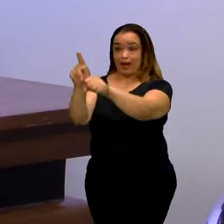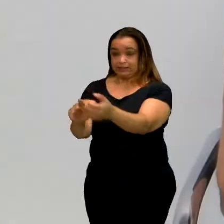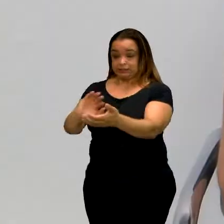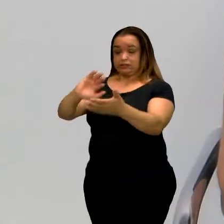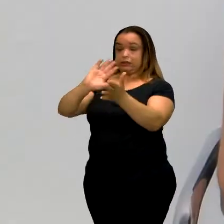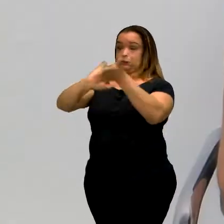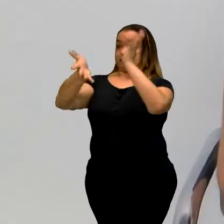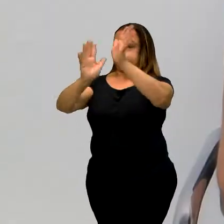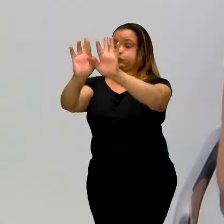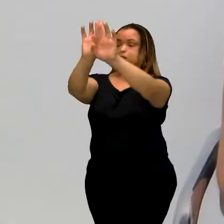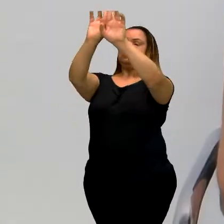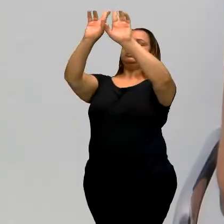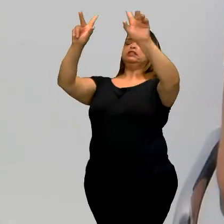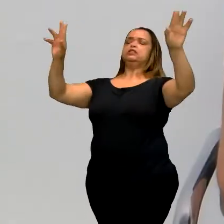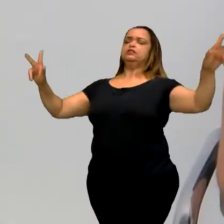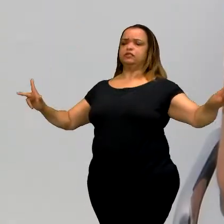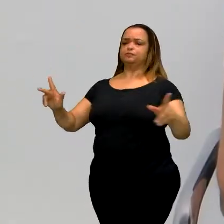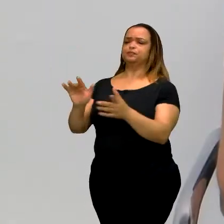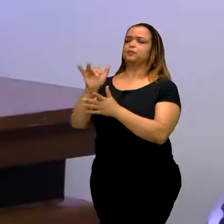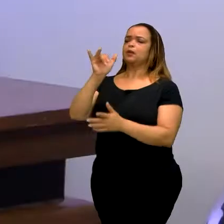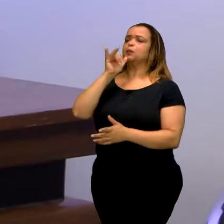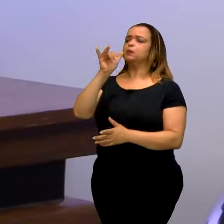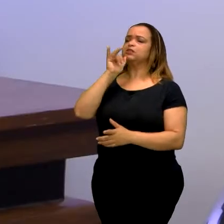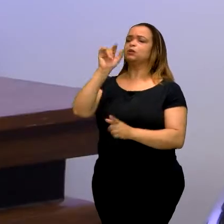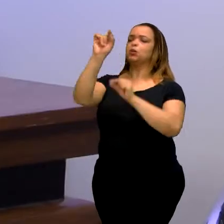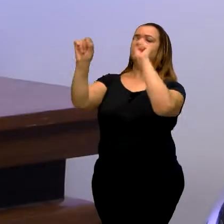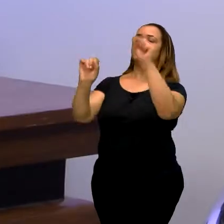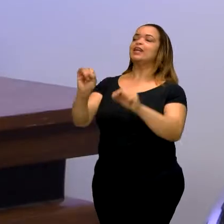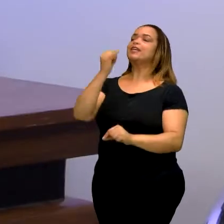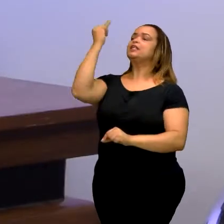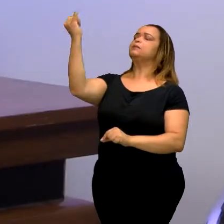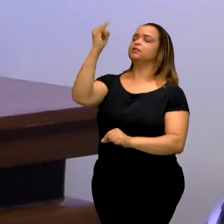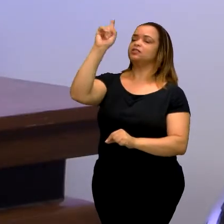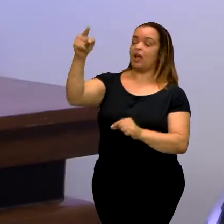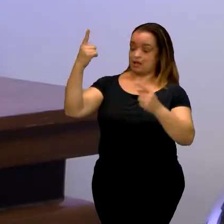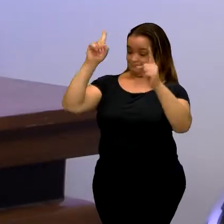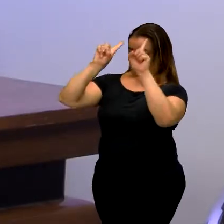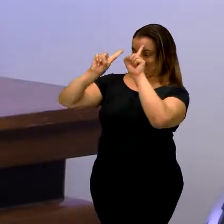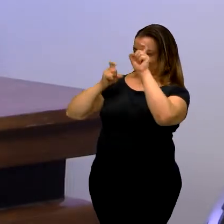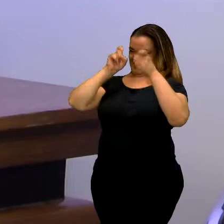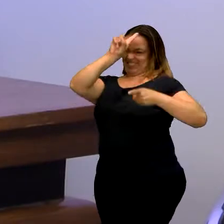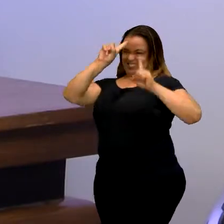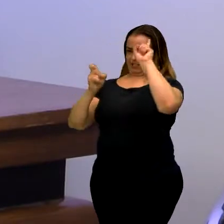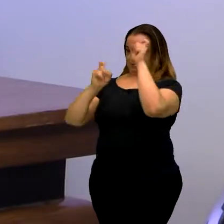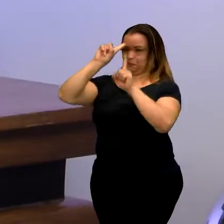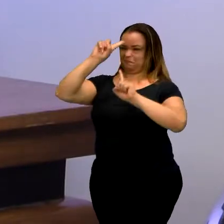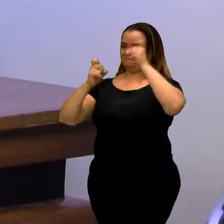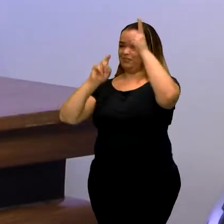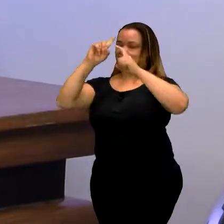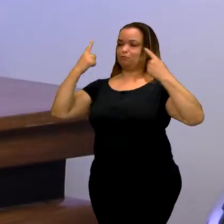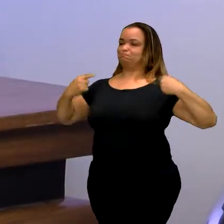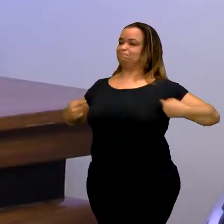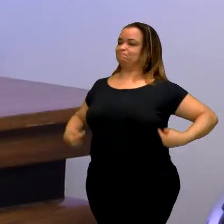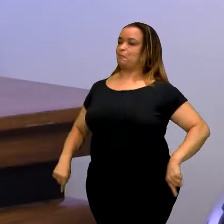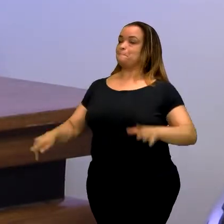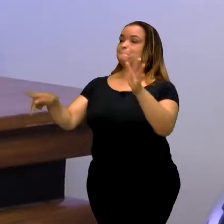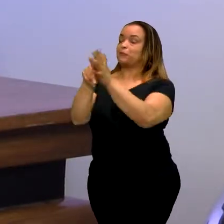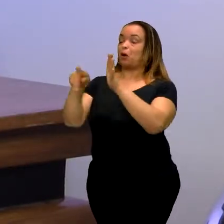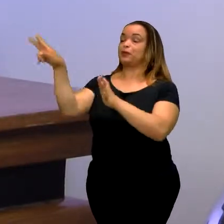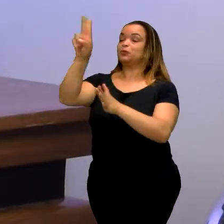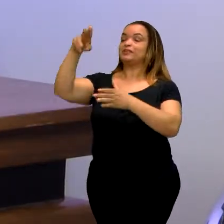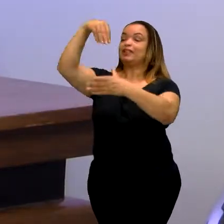diferentes. O que segura, que prevalece é a expressão corporal e facial própria da língua de sinais.